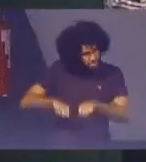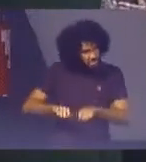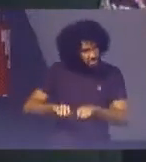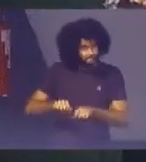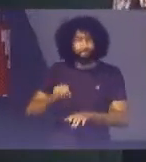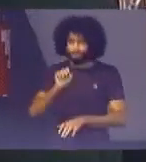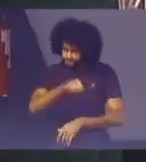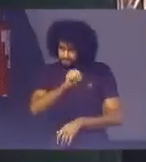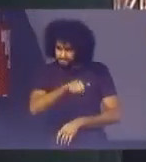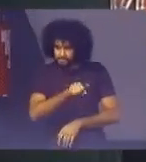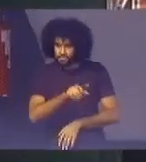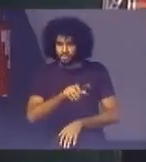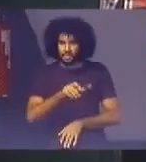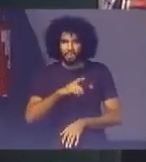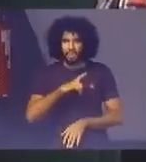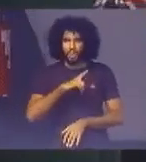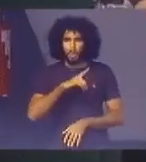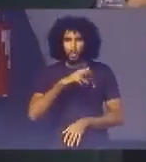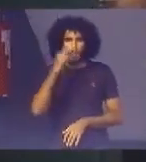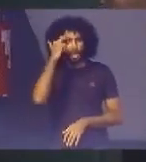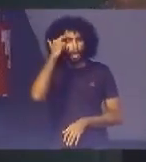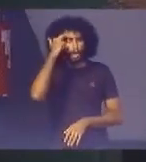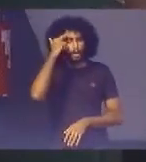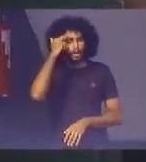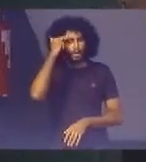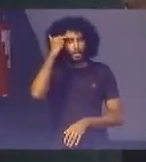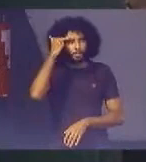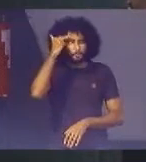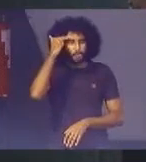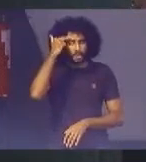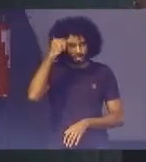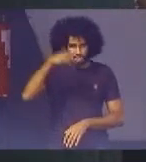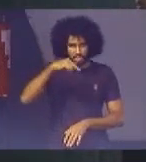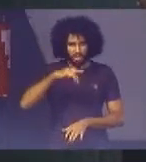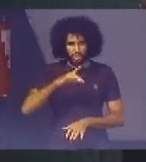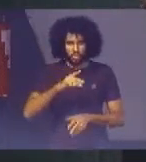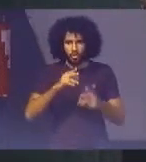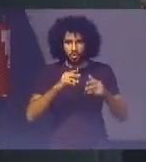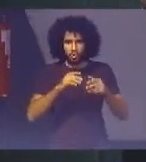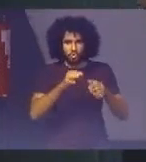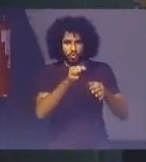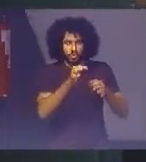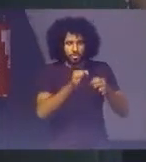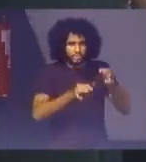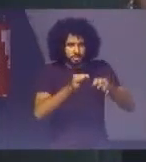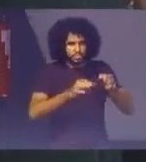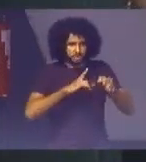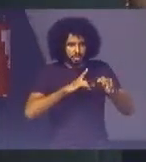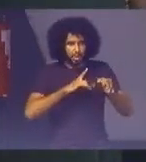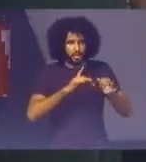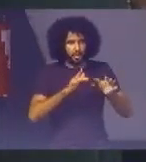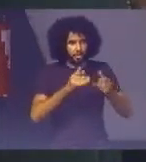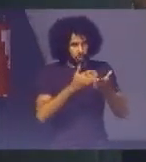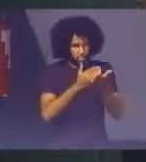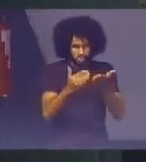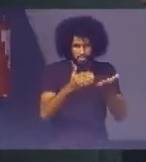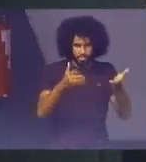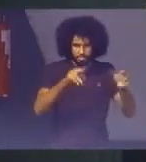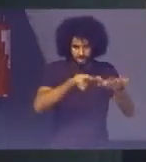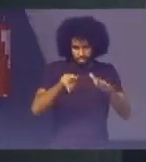Das ideias E que eu sei Que aqui em Brasília Também tem nos tribunais Mas eu digo Porque está agora Em fase de inauguração Esta semana